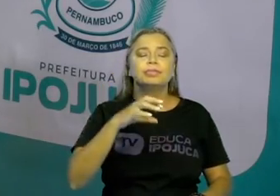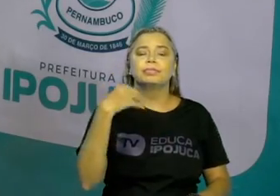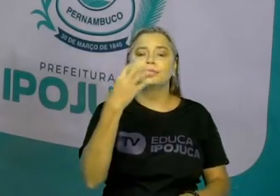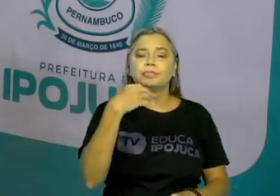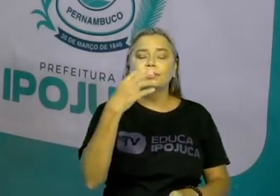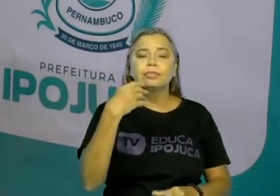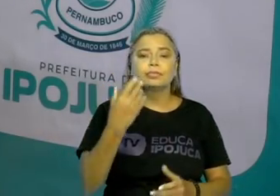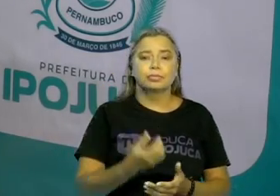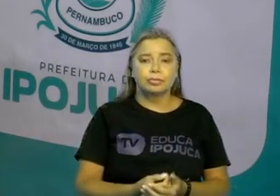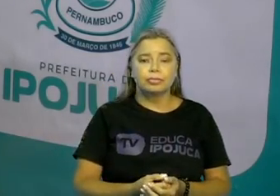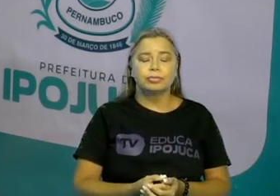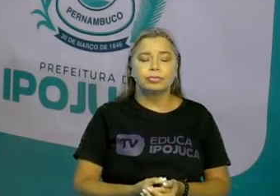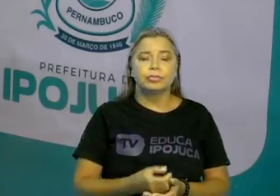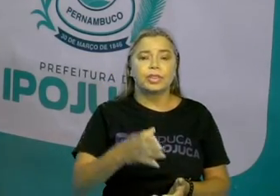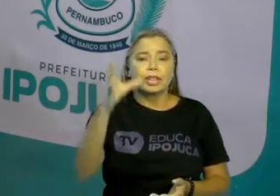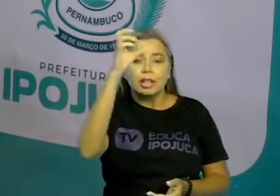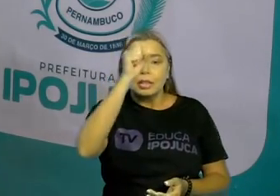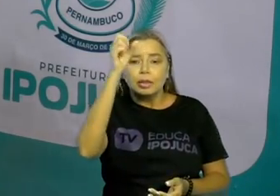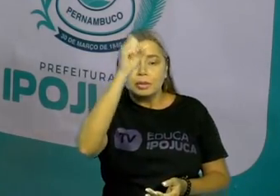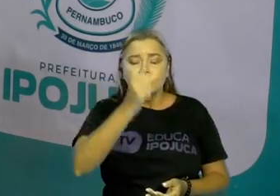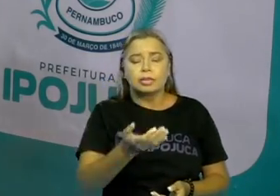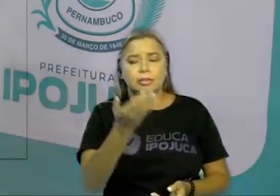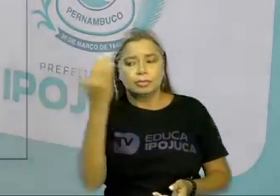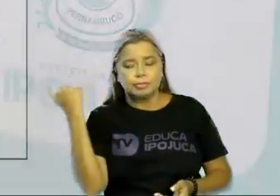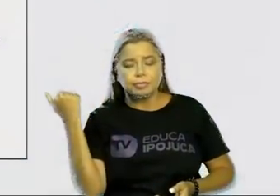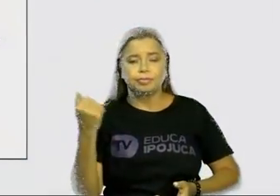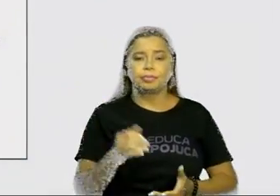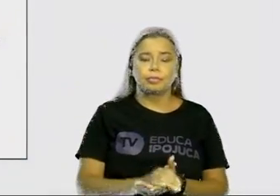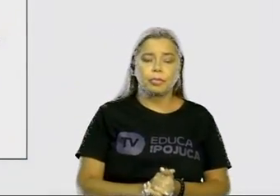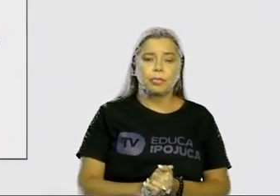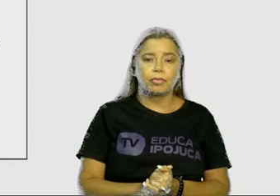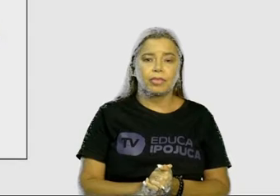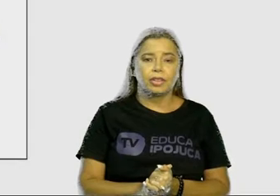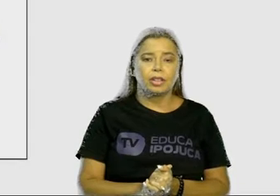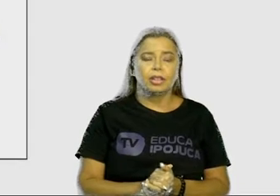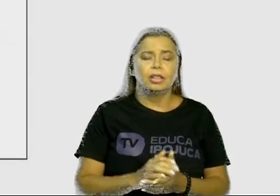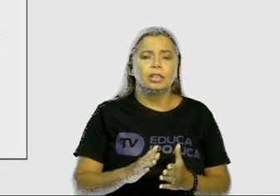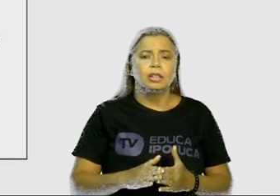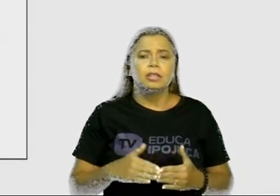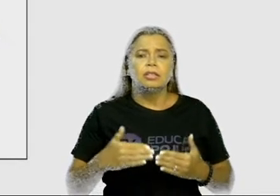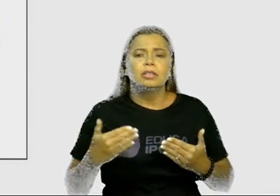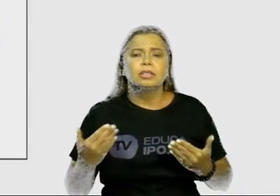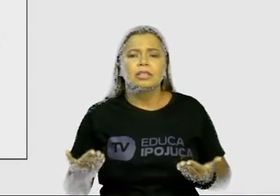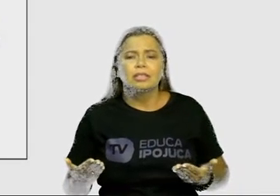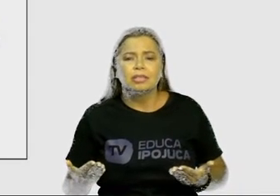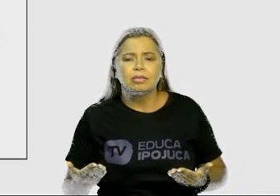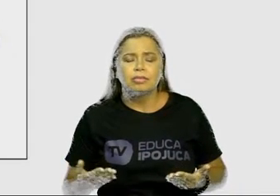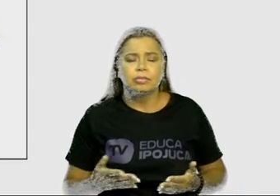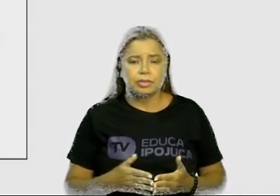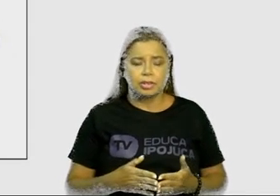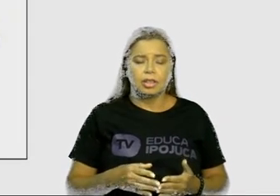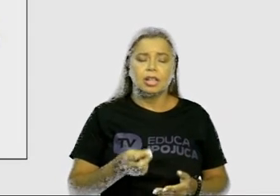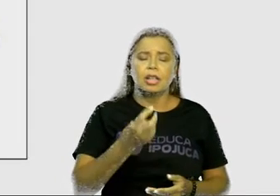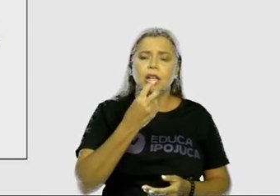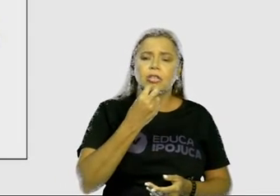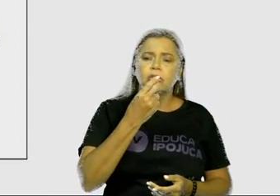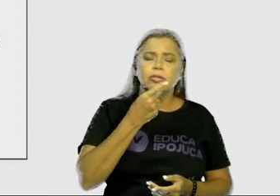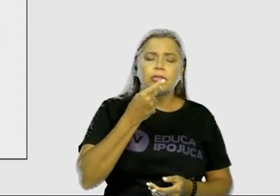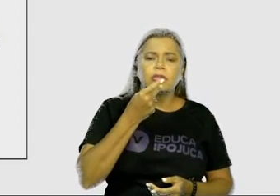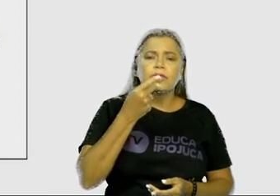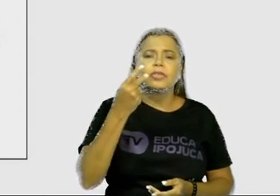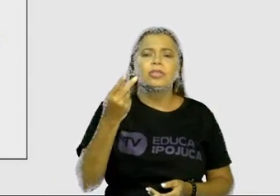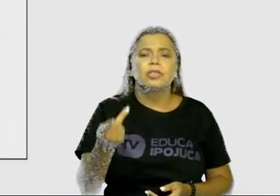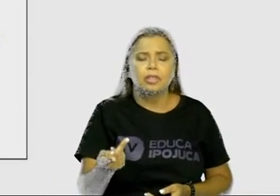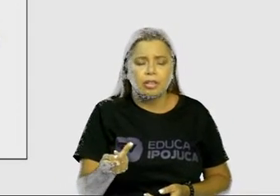Entendendo um pouco mais, conhecer o princípio acrofônico que tem a questão de pronúncia.